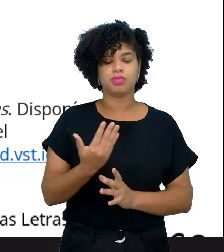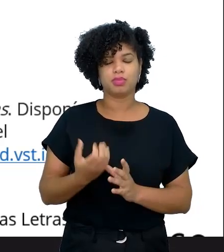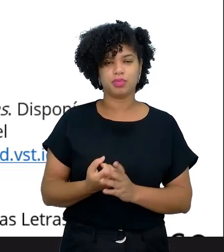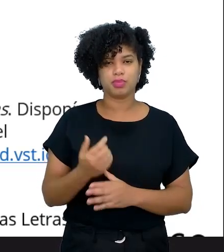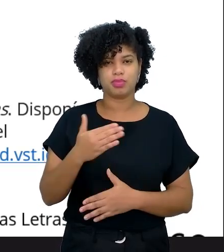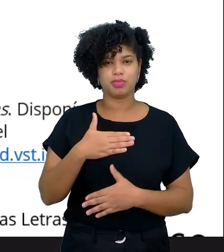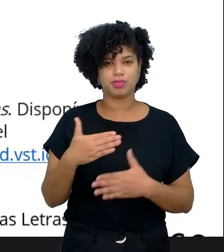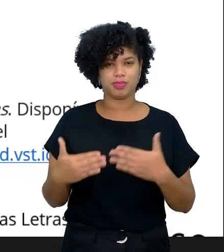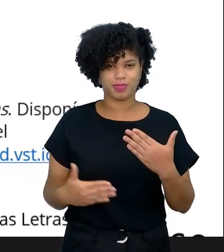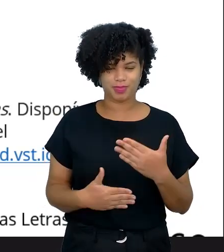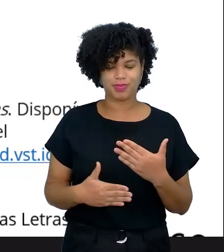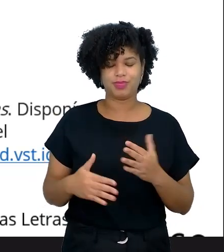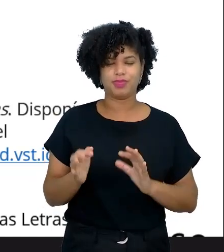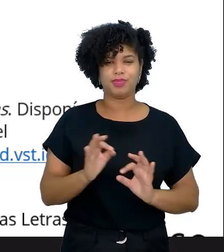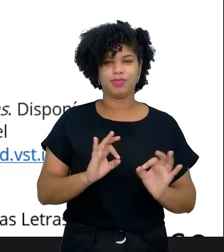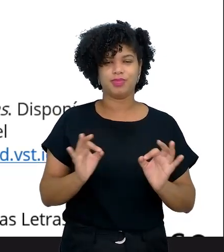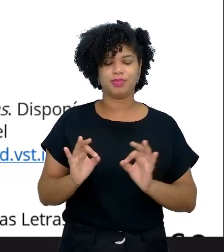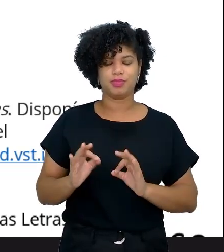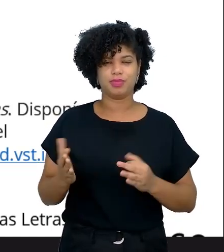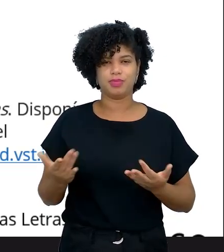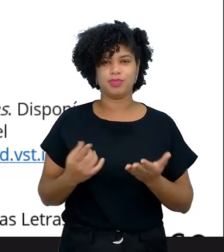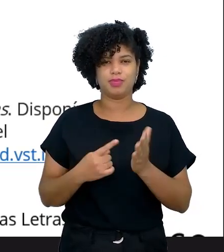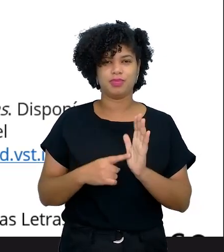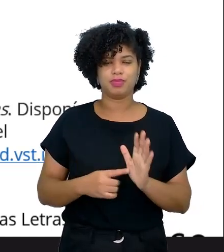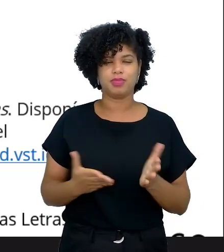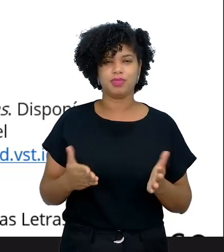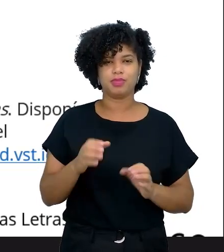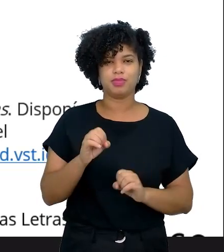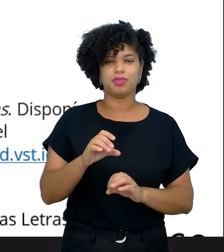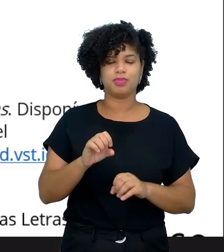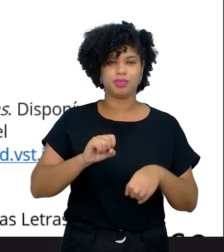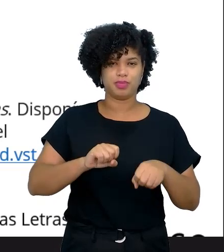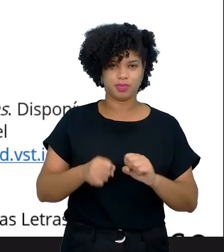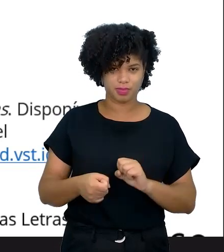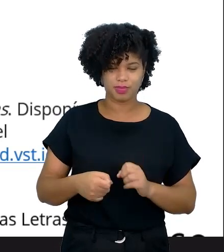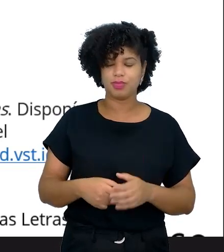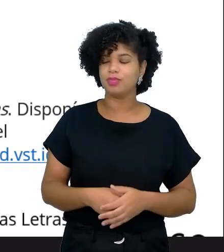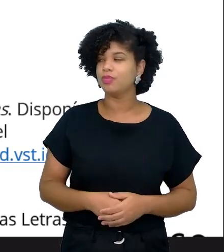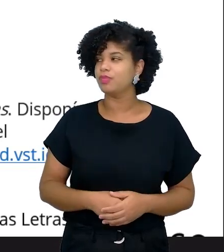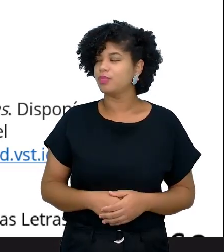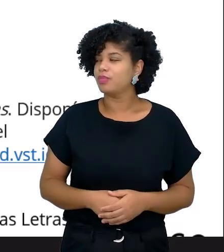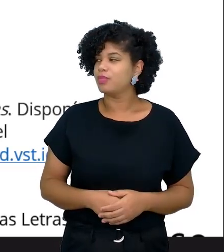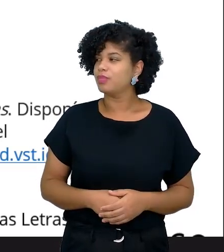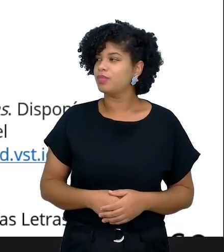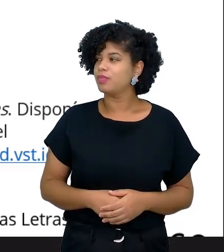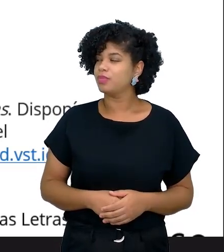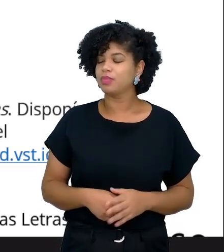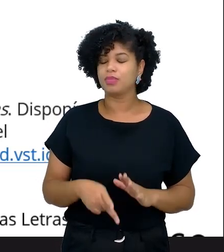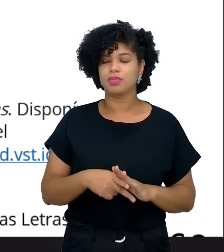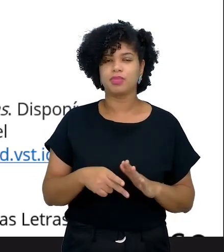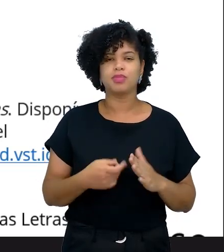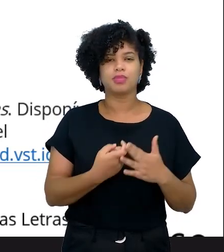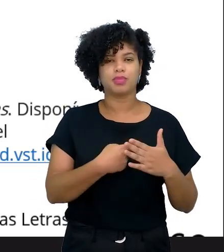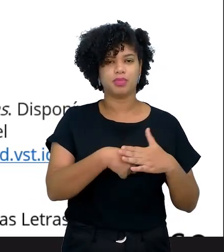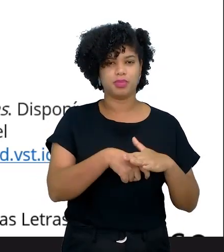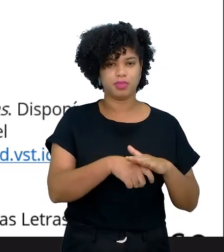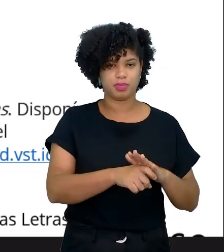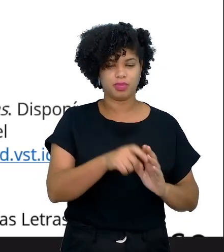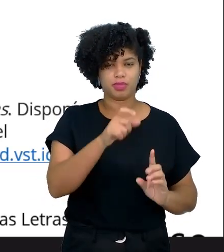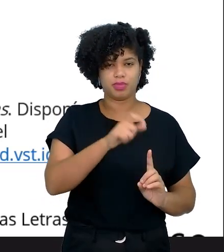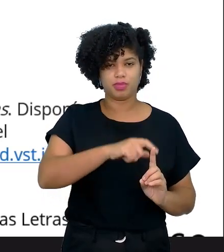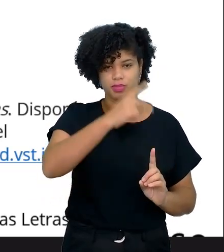PPT, para a gente estar apresentando nessa formação, nessa parte do design e fix para os